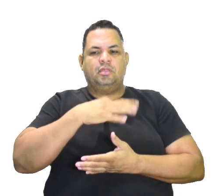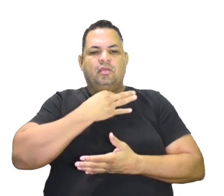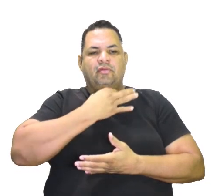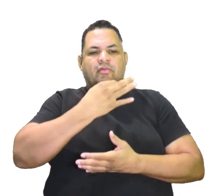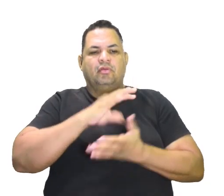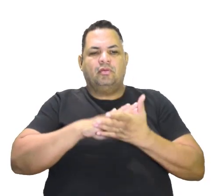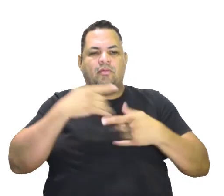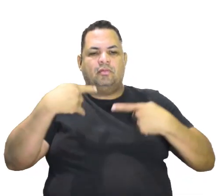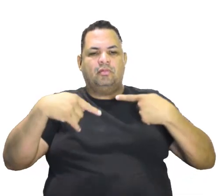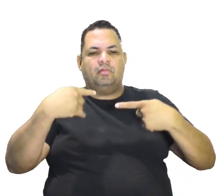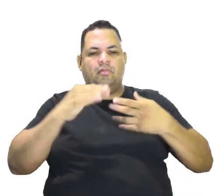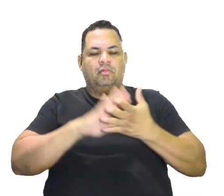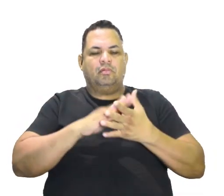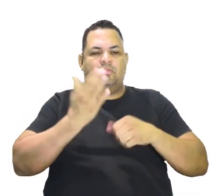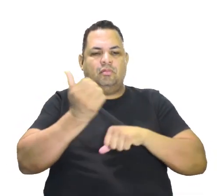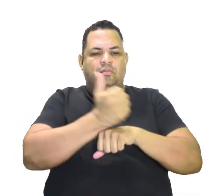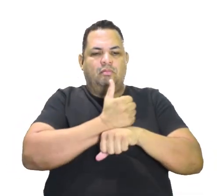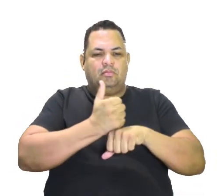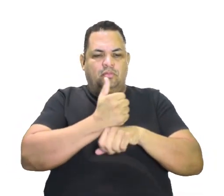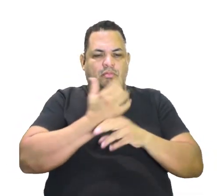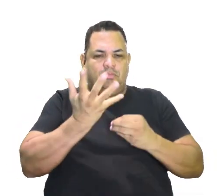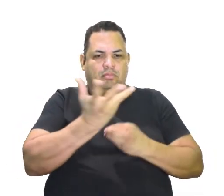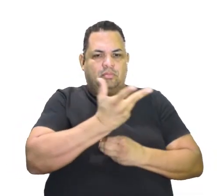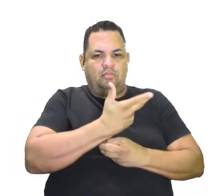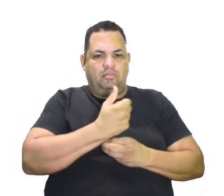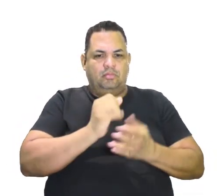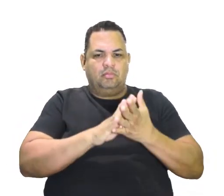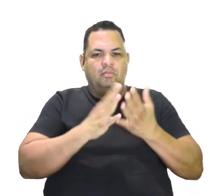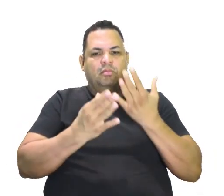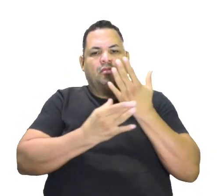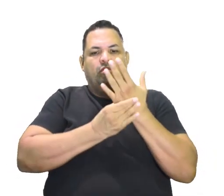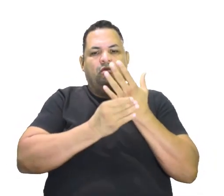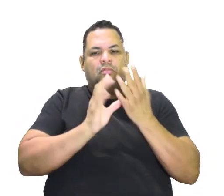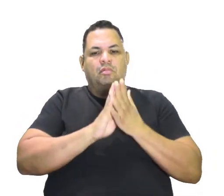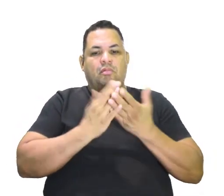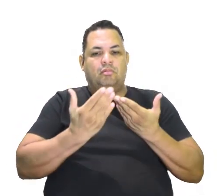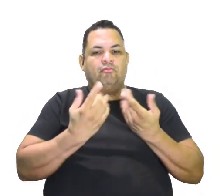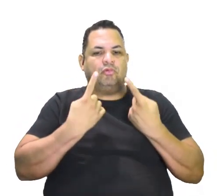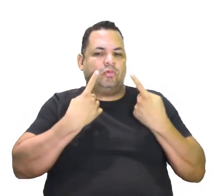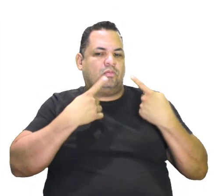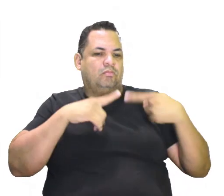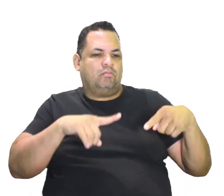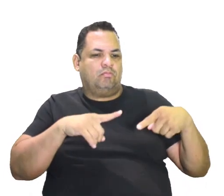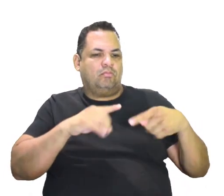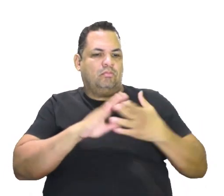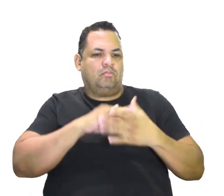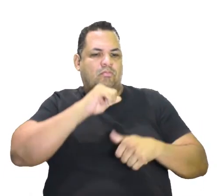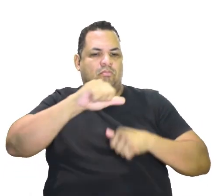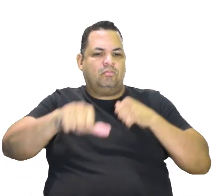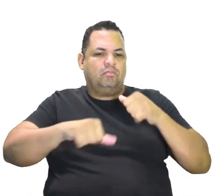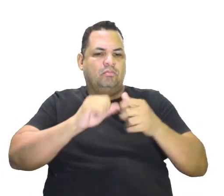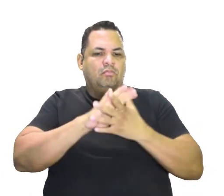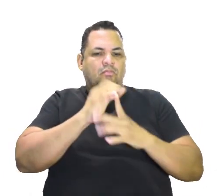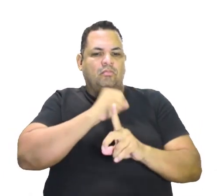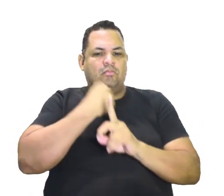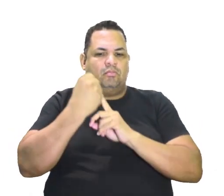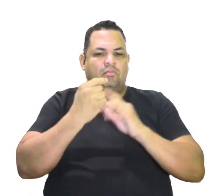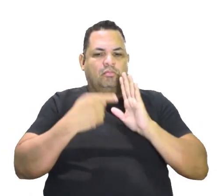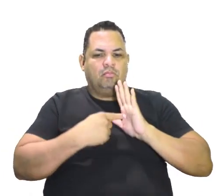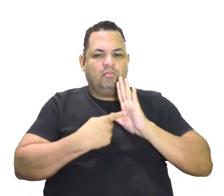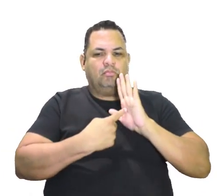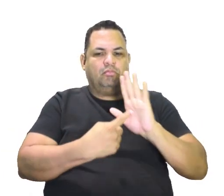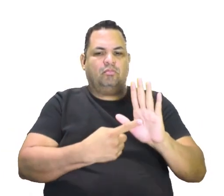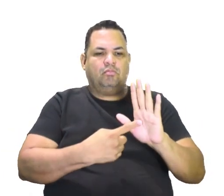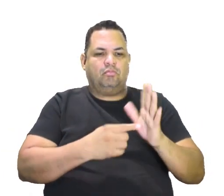política. Os artistas realistas reagiram a essas transformações sociais e políticas rebelando